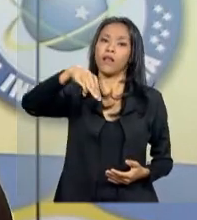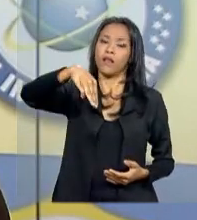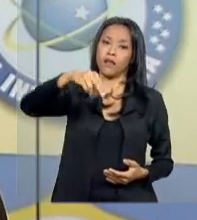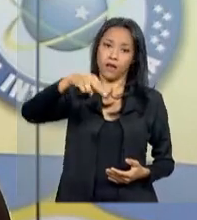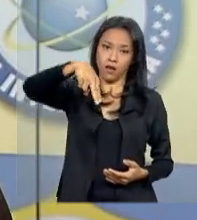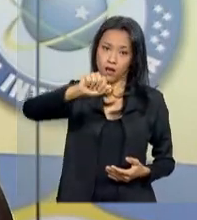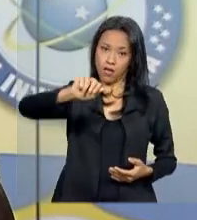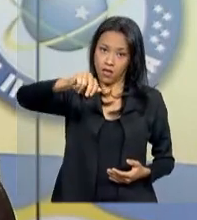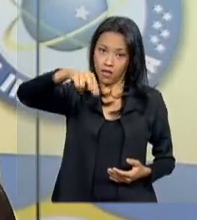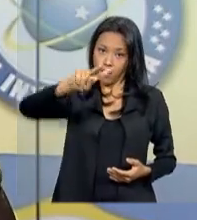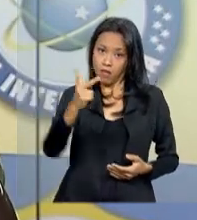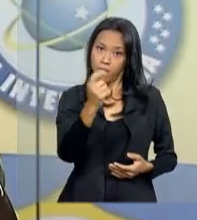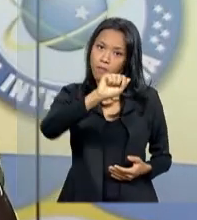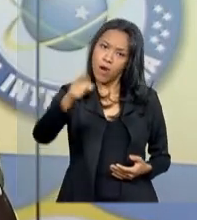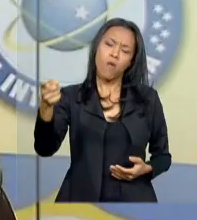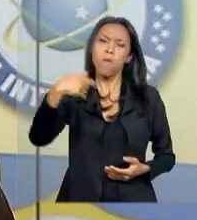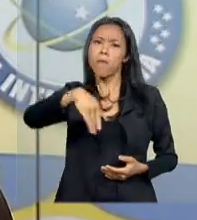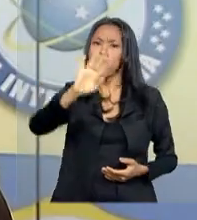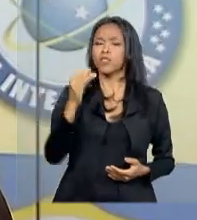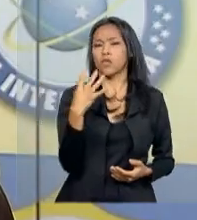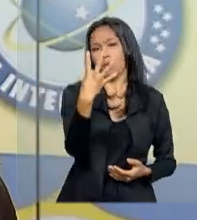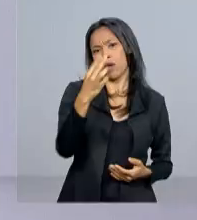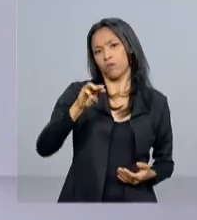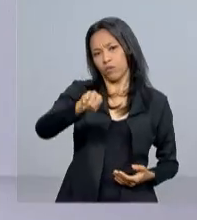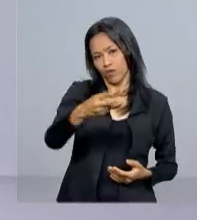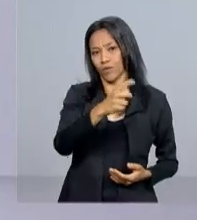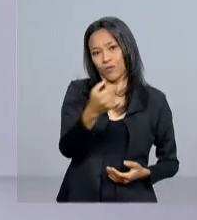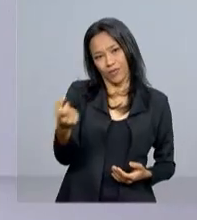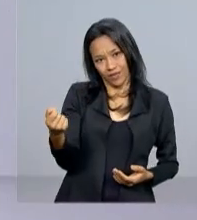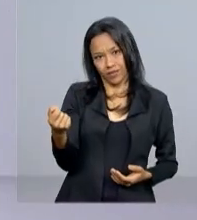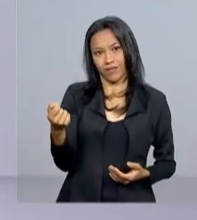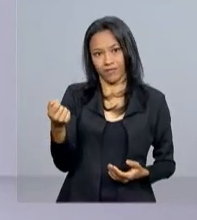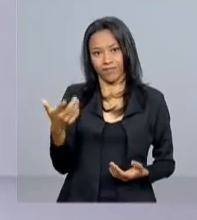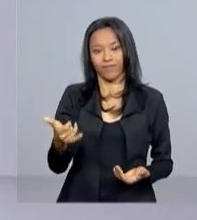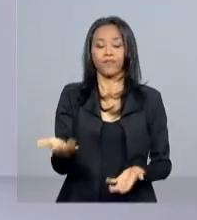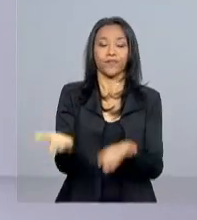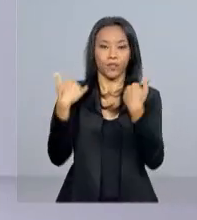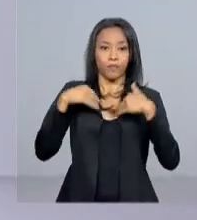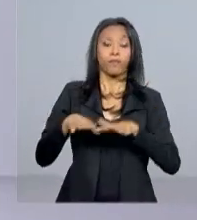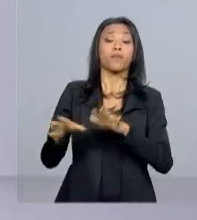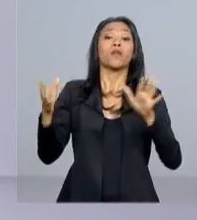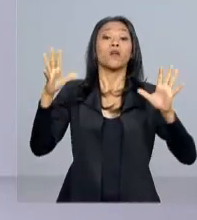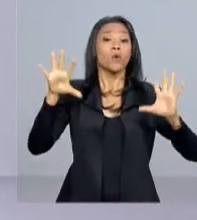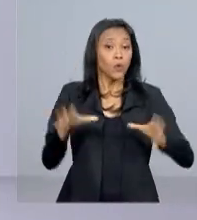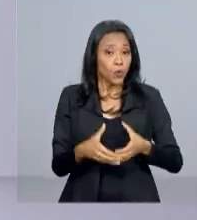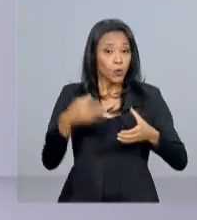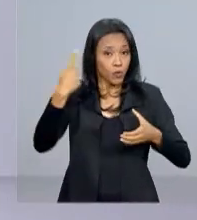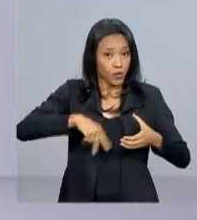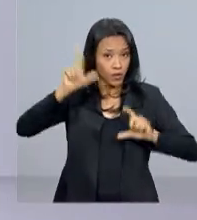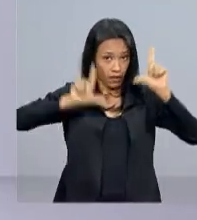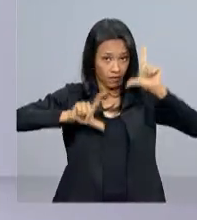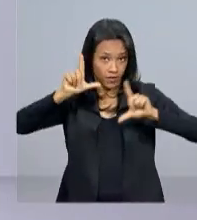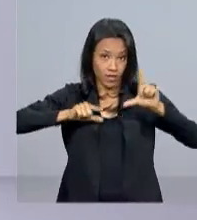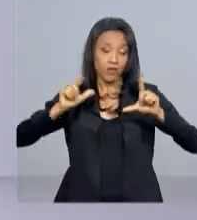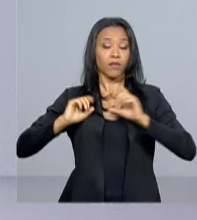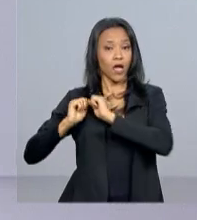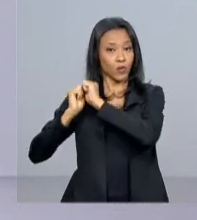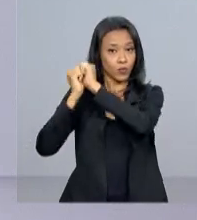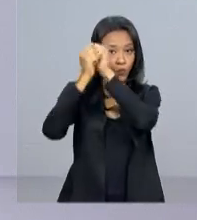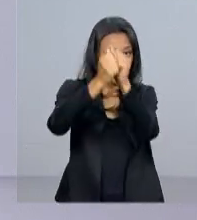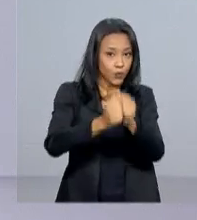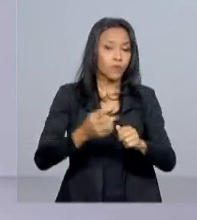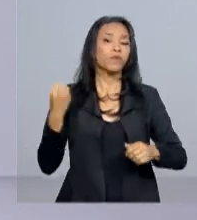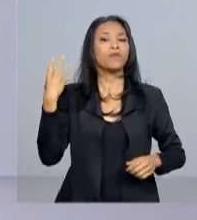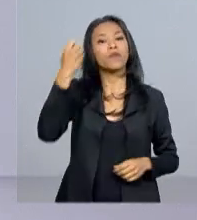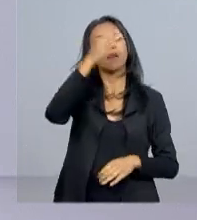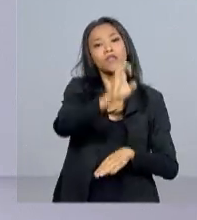armamento e drogas mais de 4 milhões de 200. E uma equipe da NBR está acompanhando a viagem do presidente ao Rio